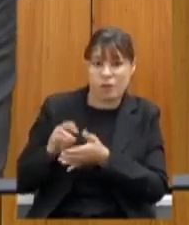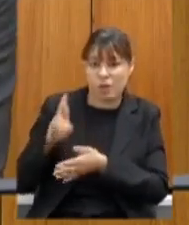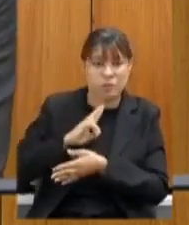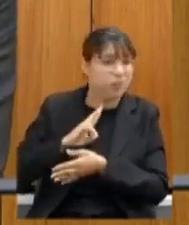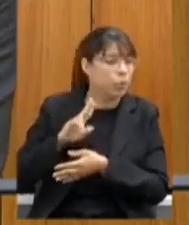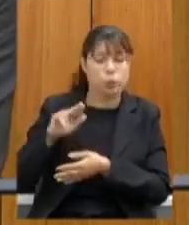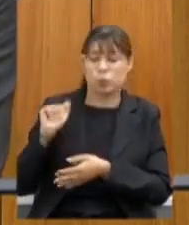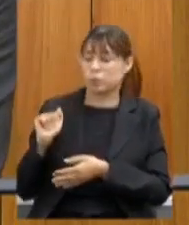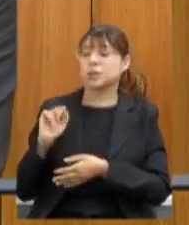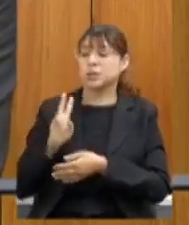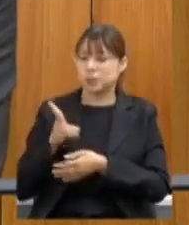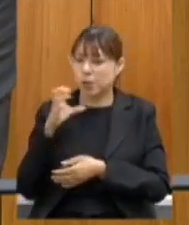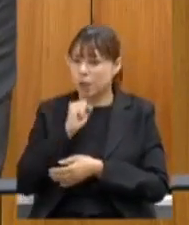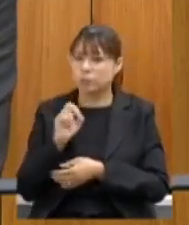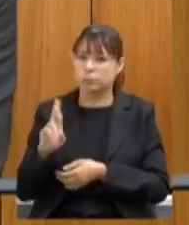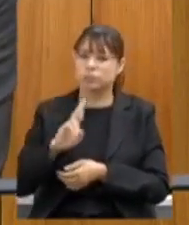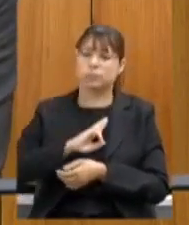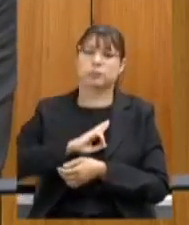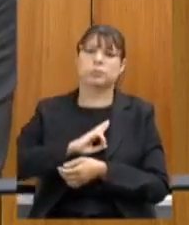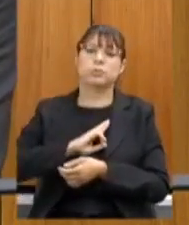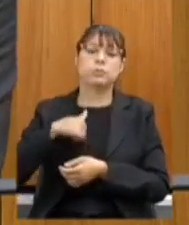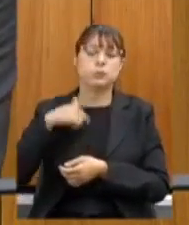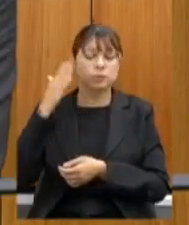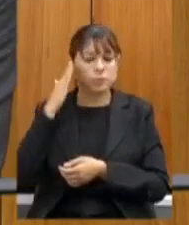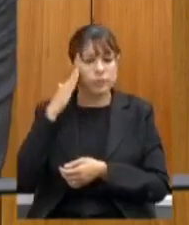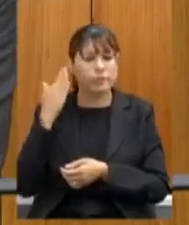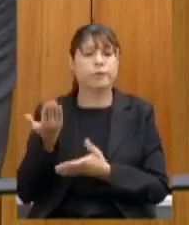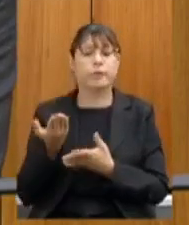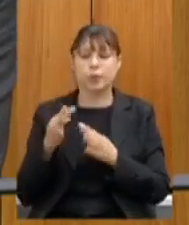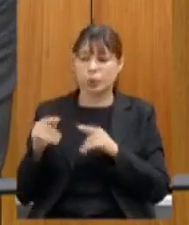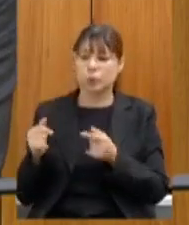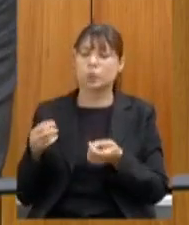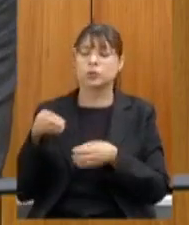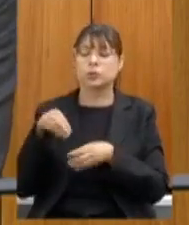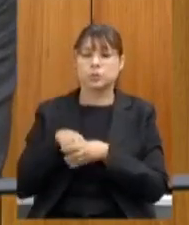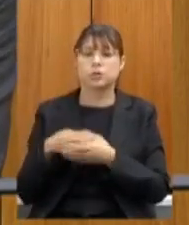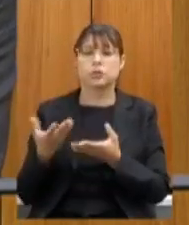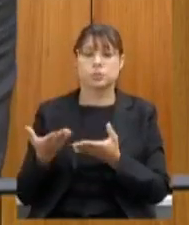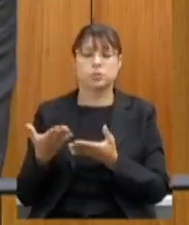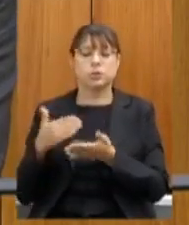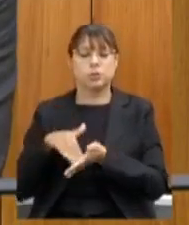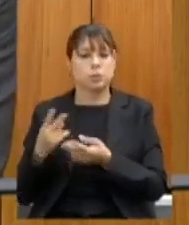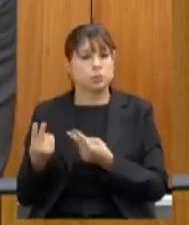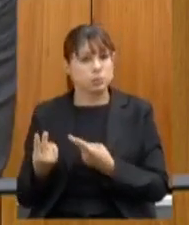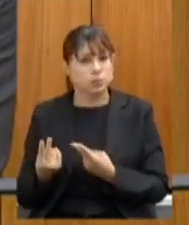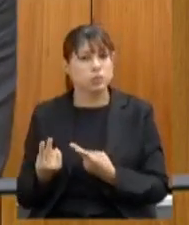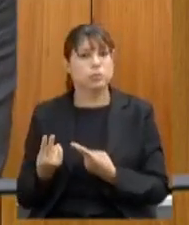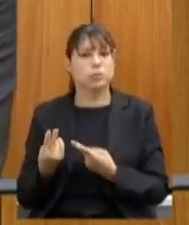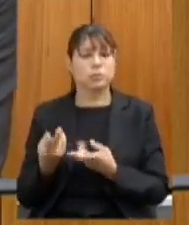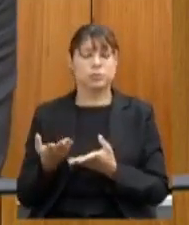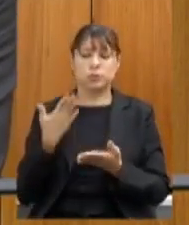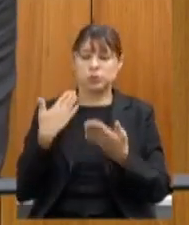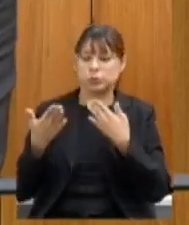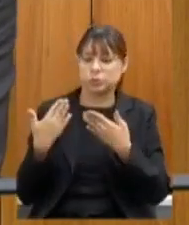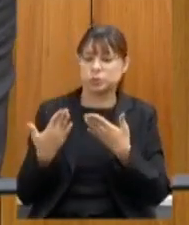imediata e eu sei que isso é unânime dentro da secretaria a transparência a colocação o diálogo então isso já está